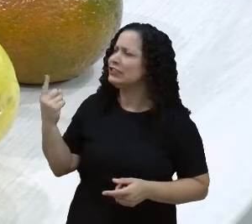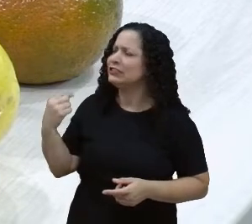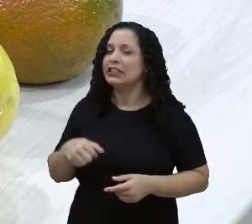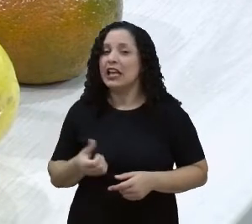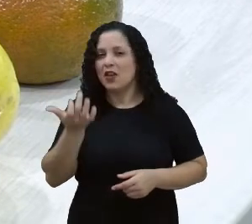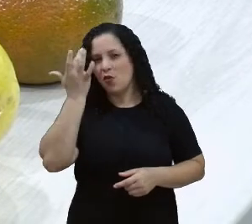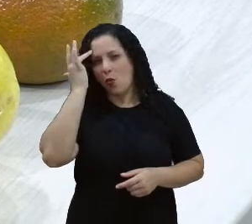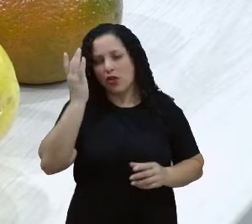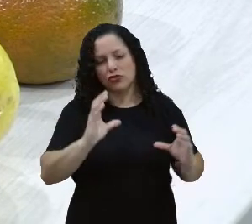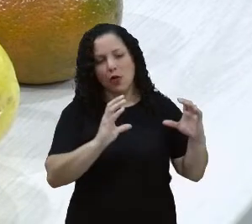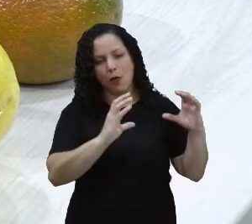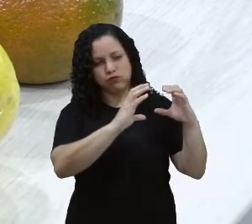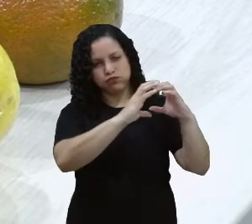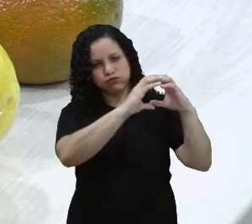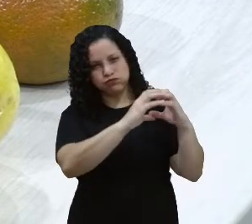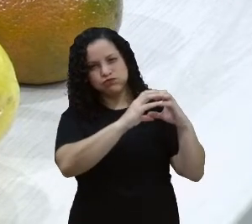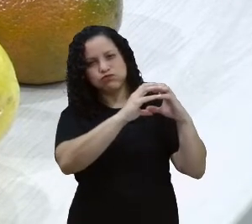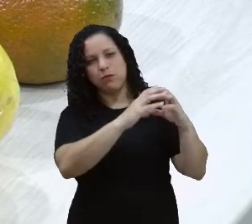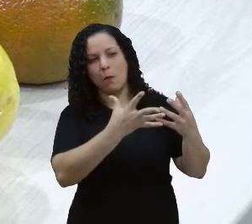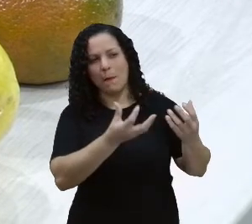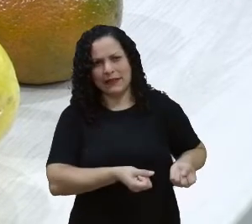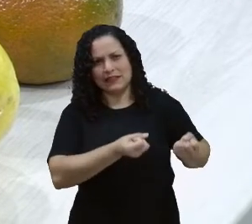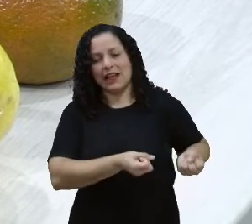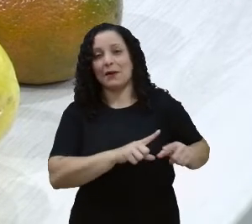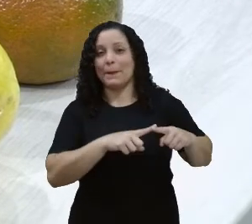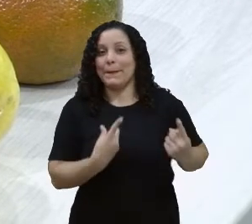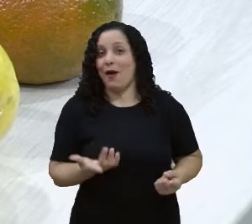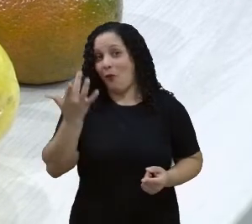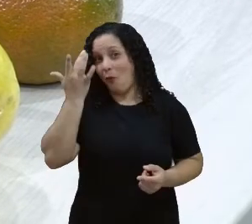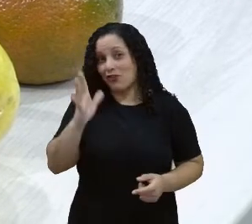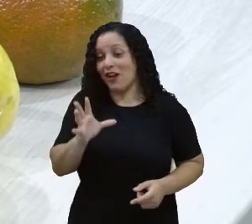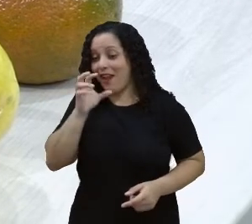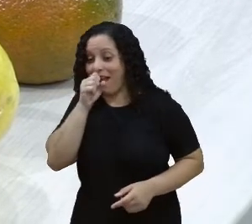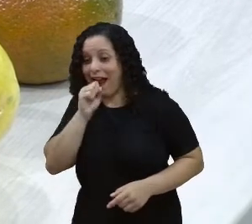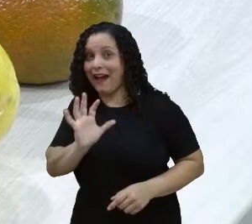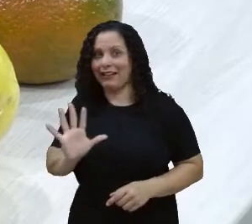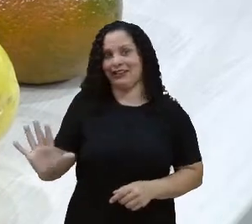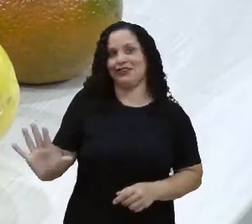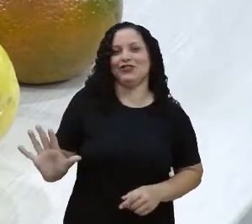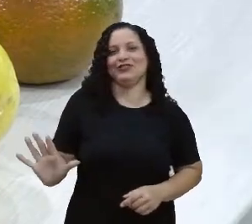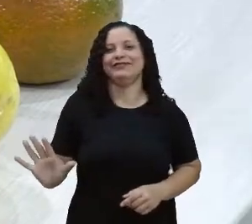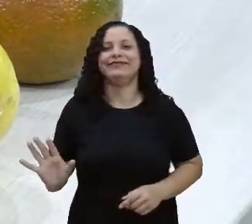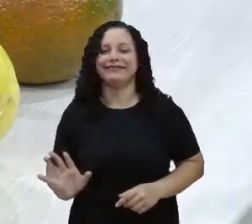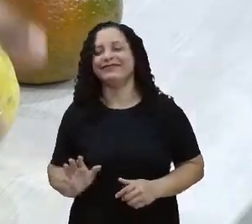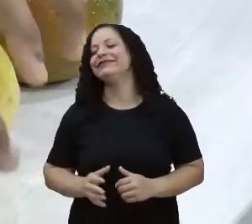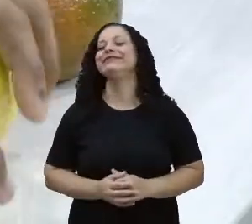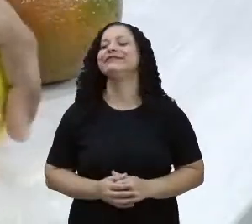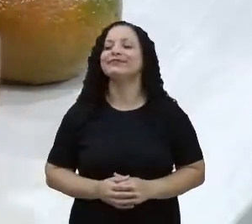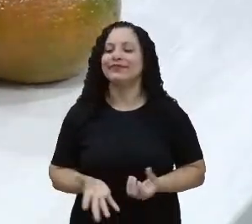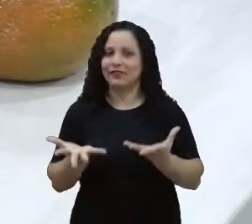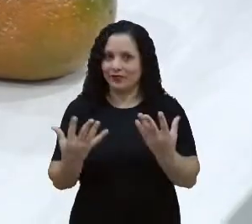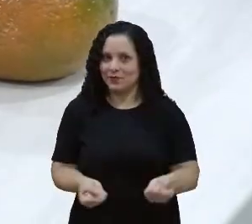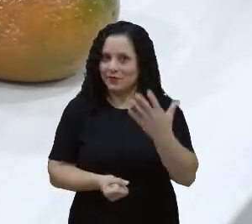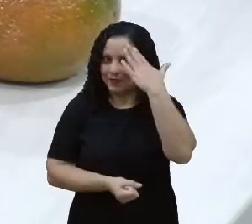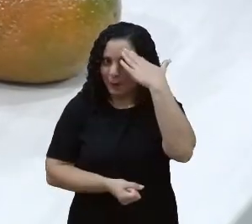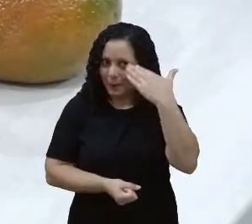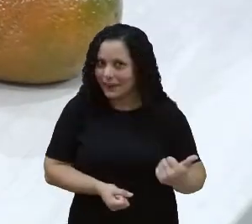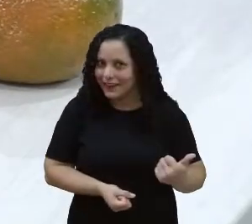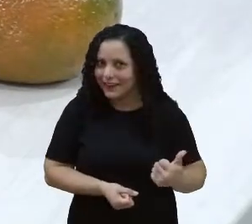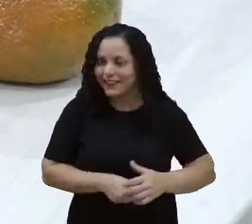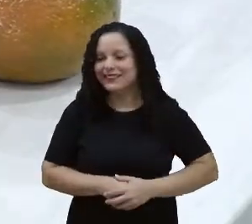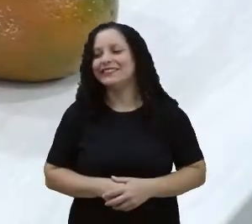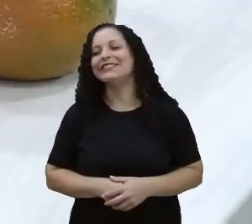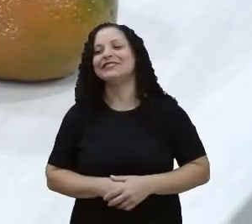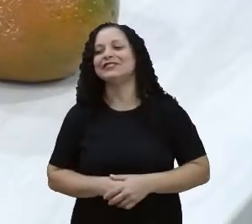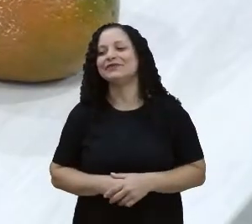Aí, possa ser que ele esteja mais pesadinho. Porém, eu vou ficar com a laranja. Vai que eu esteja errada, né? Vamos descobrir se a professora Elis... É e